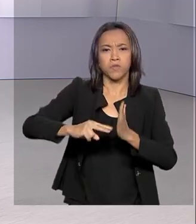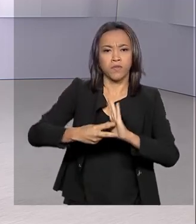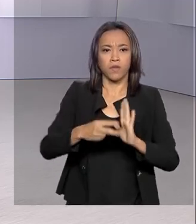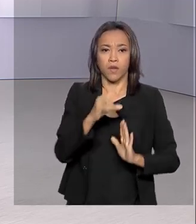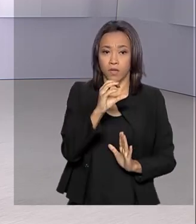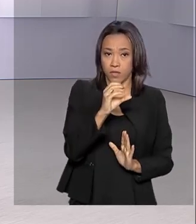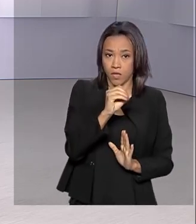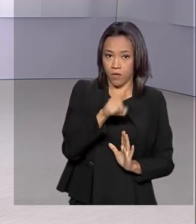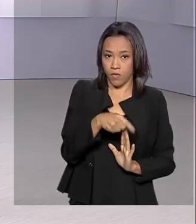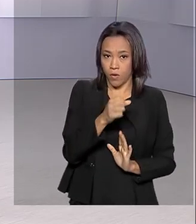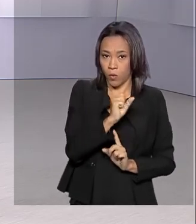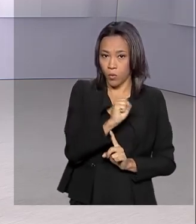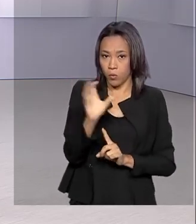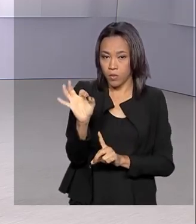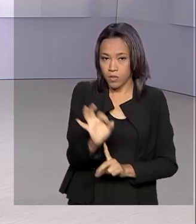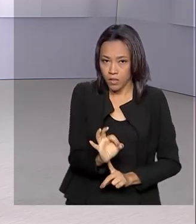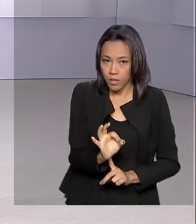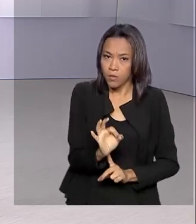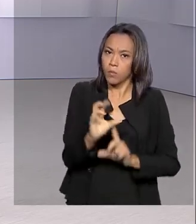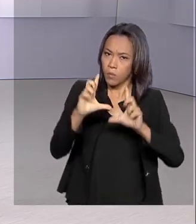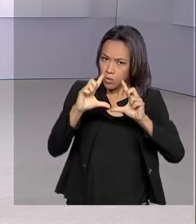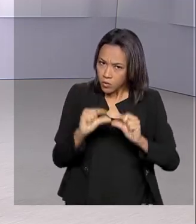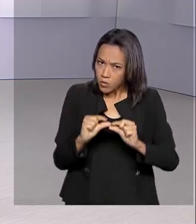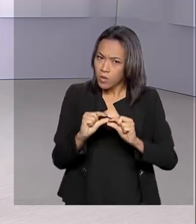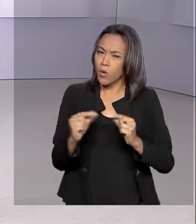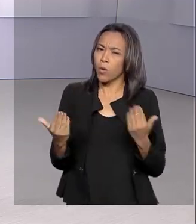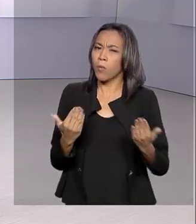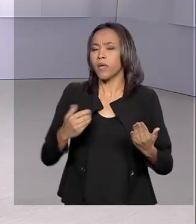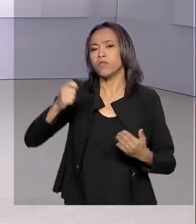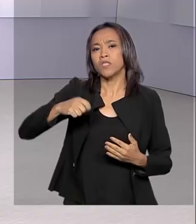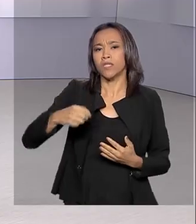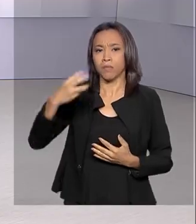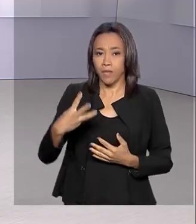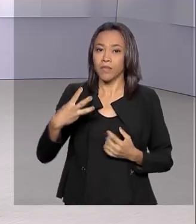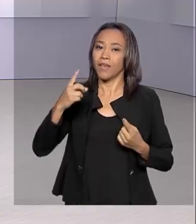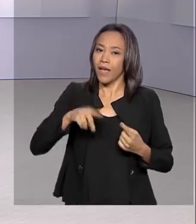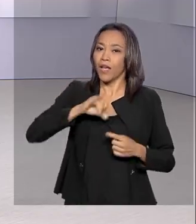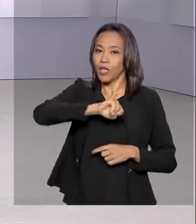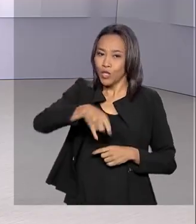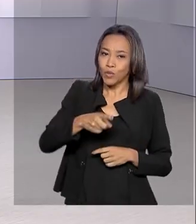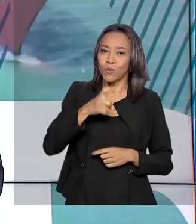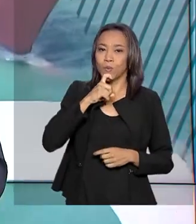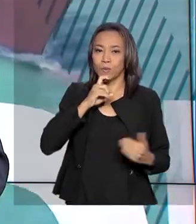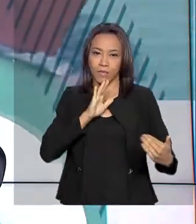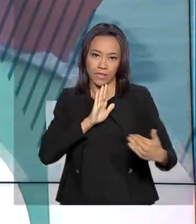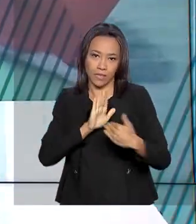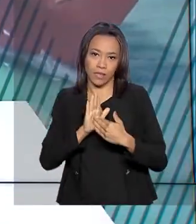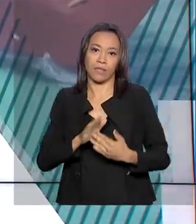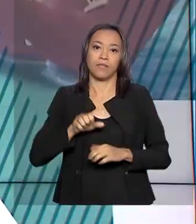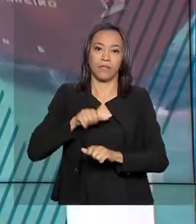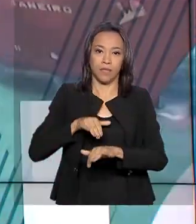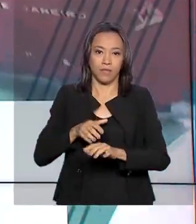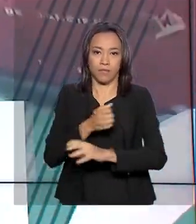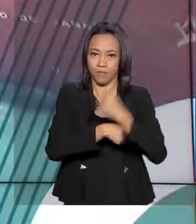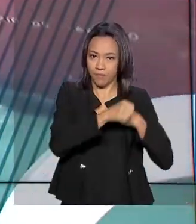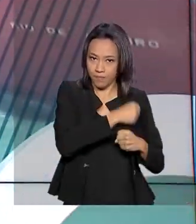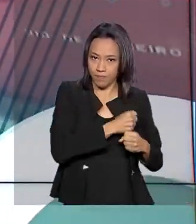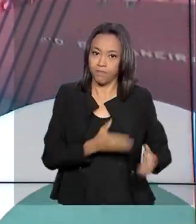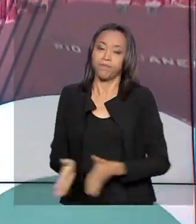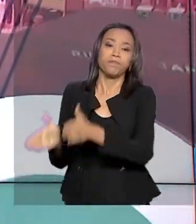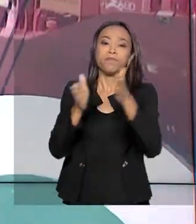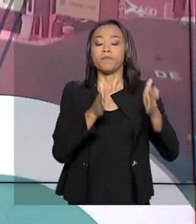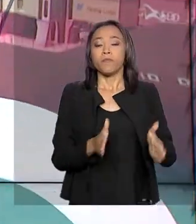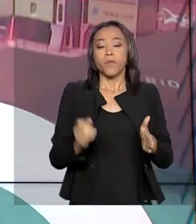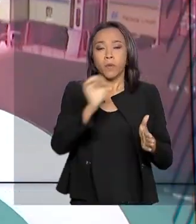,8 ponto percentual em relação ao trimestre anterior, que vai de julho a setembro. O presidente